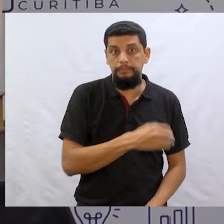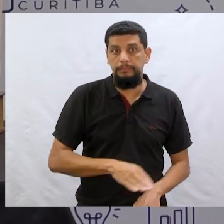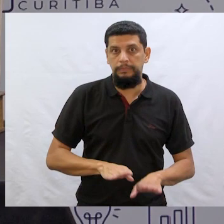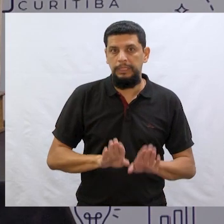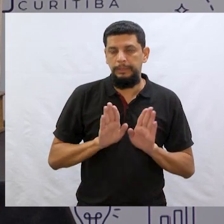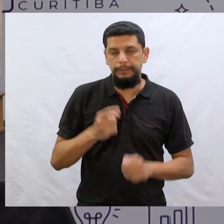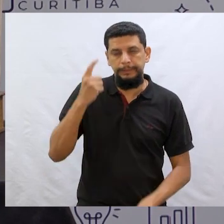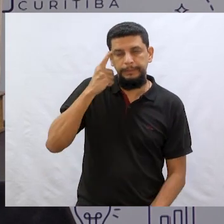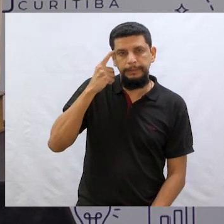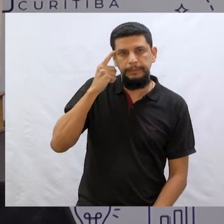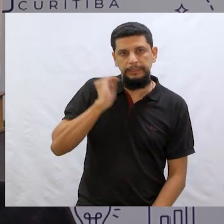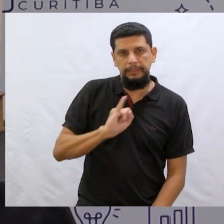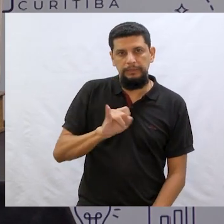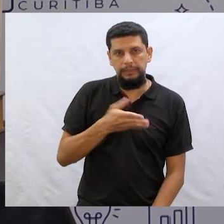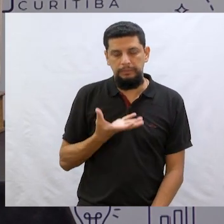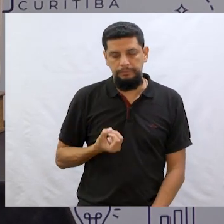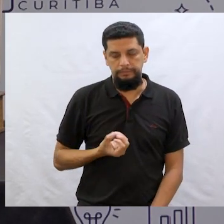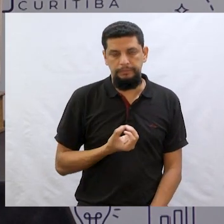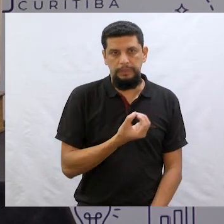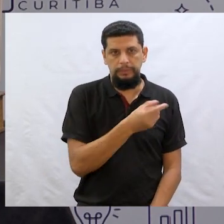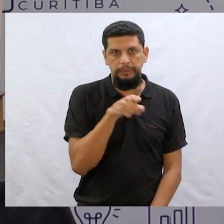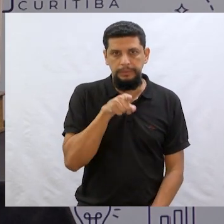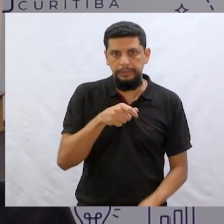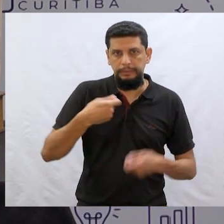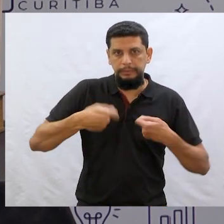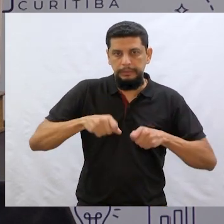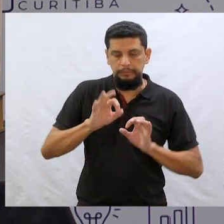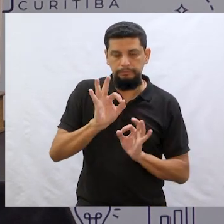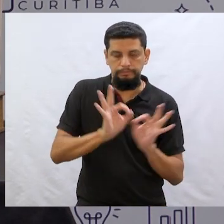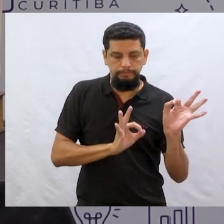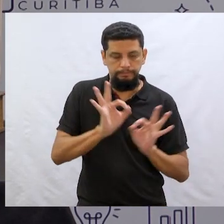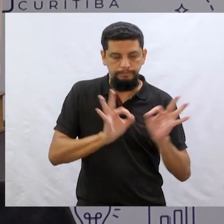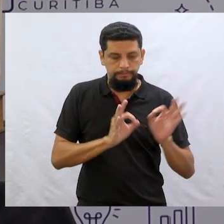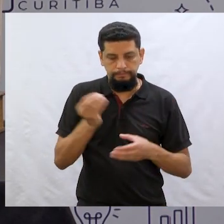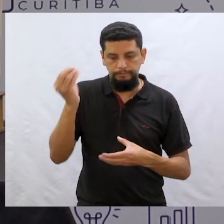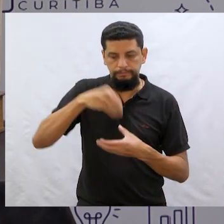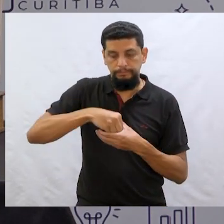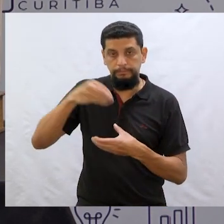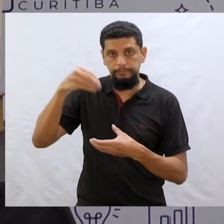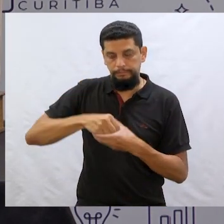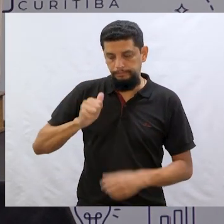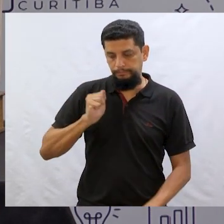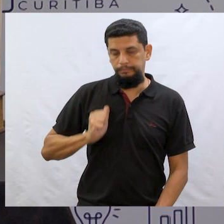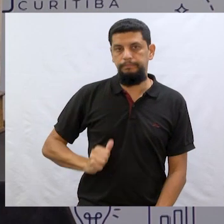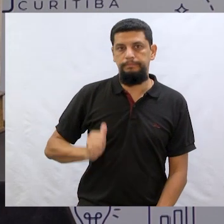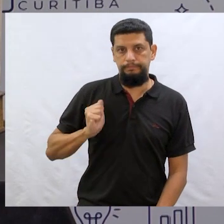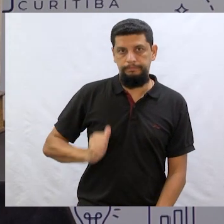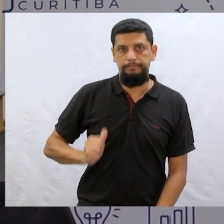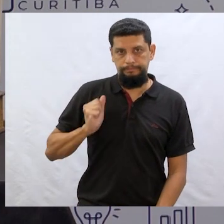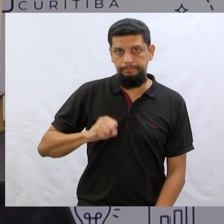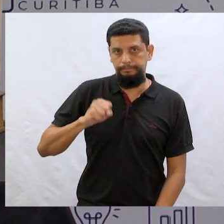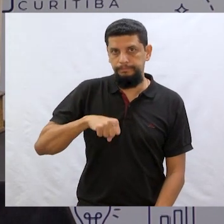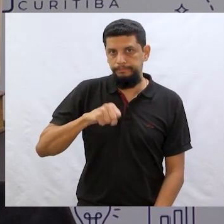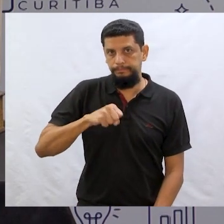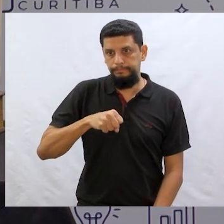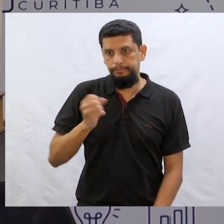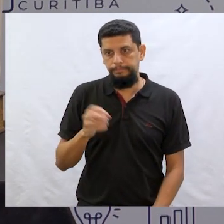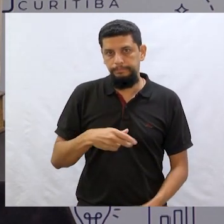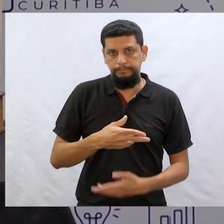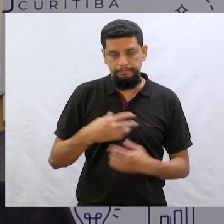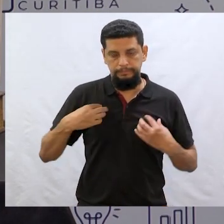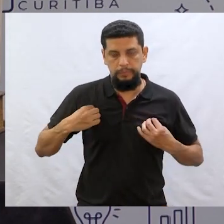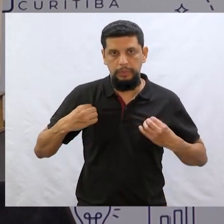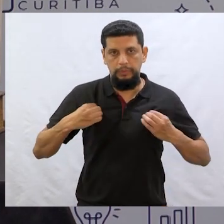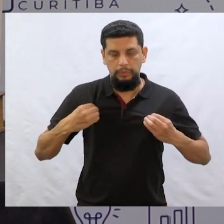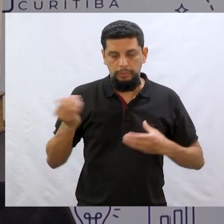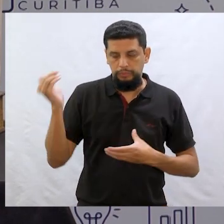não é mesmo? Mas, assim, pense lá. Se você fosse viajar, o que você precisa arrumar? Arrumar a mala. Muito bem, colocar